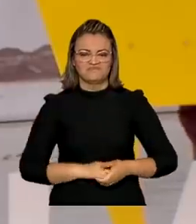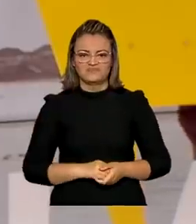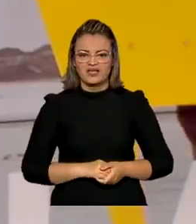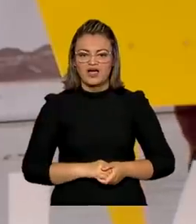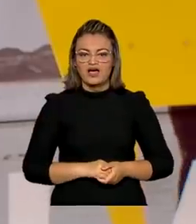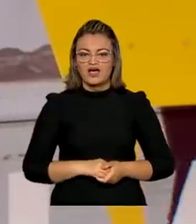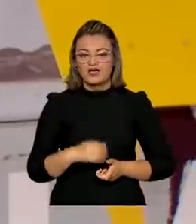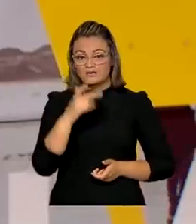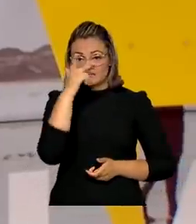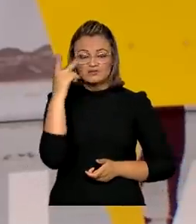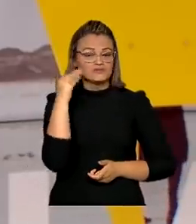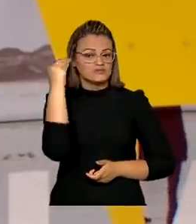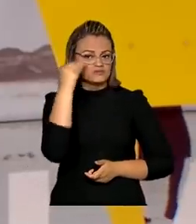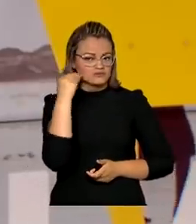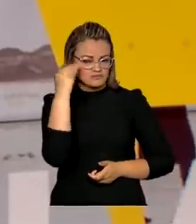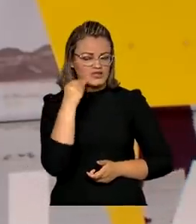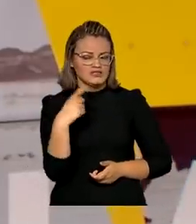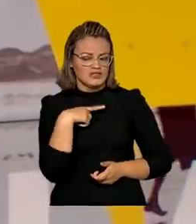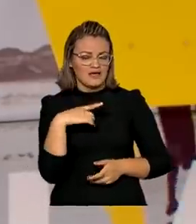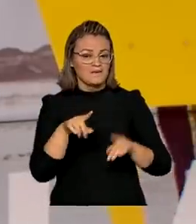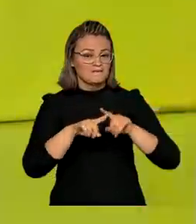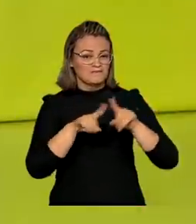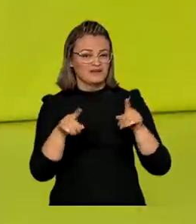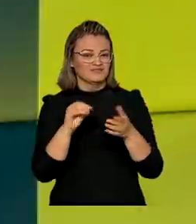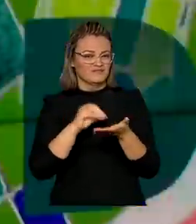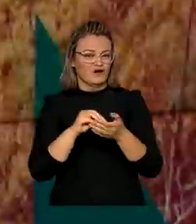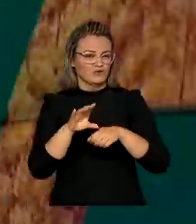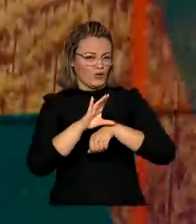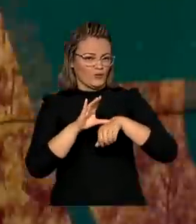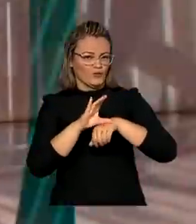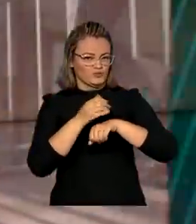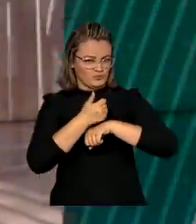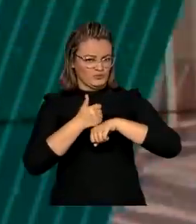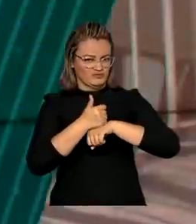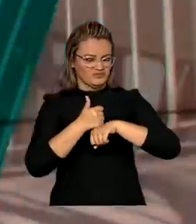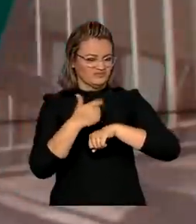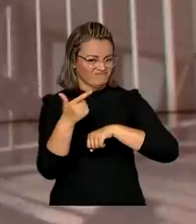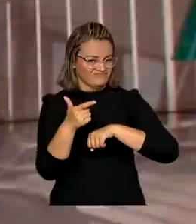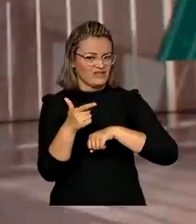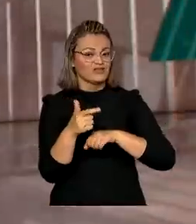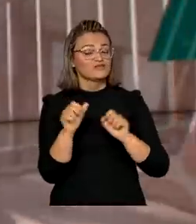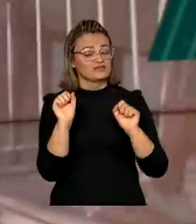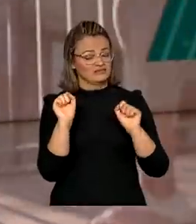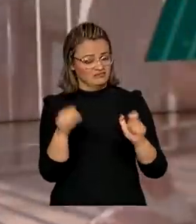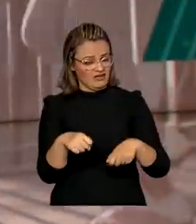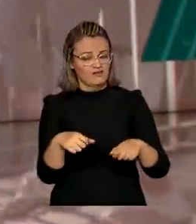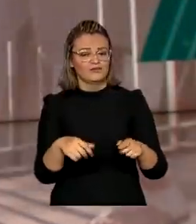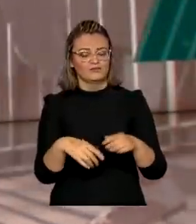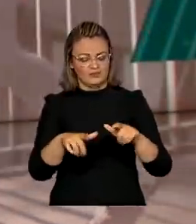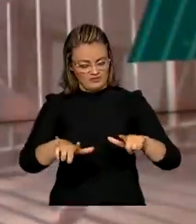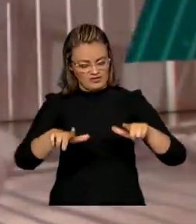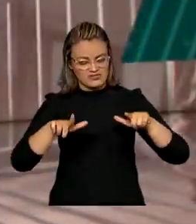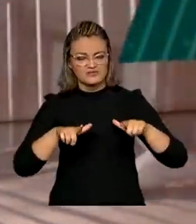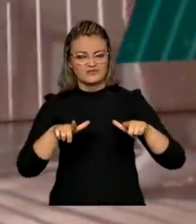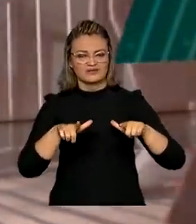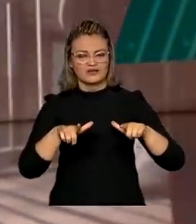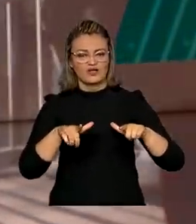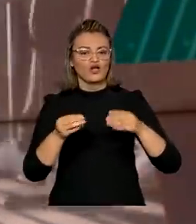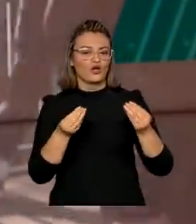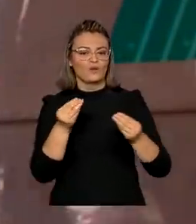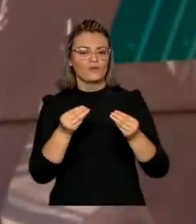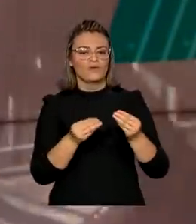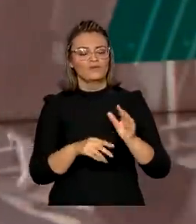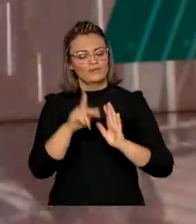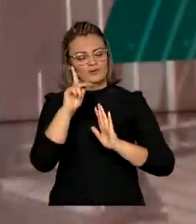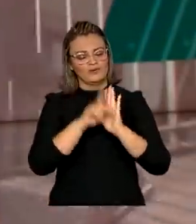Trabalhadores com experiência profissional, mas que ainda não tenham curso de qualificação, podem buscar a certificação. Isso por meio